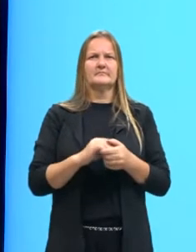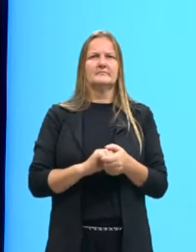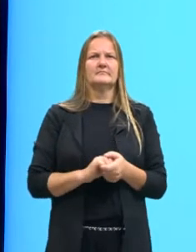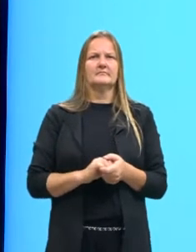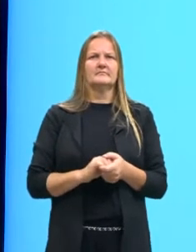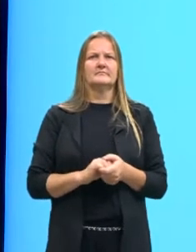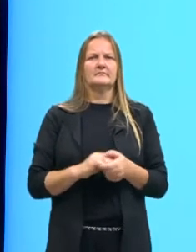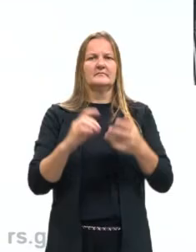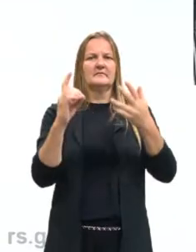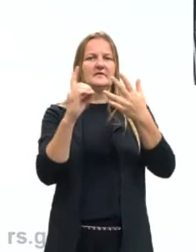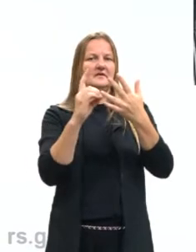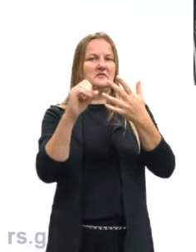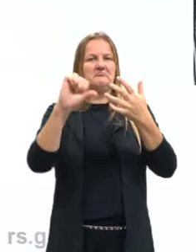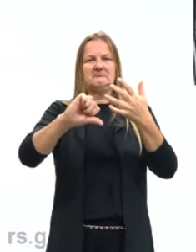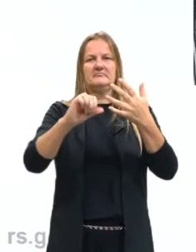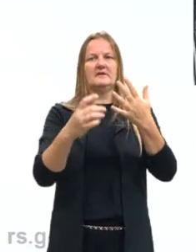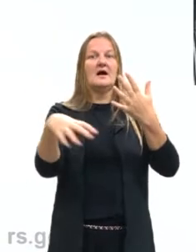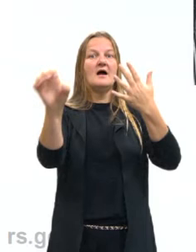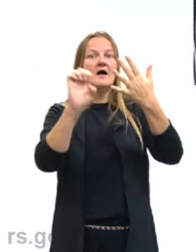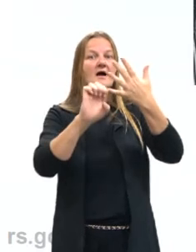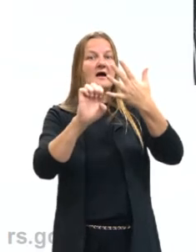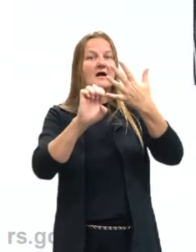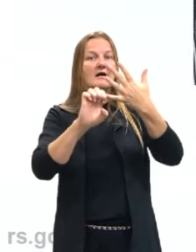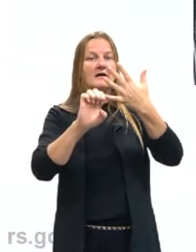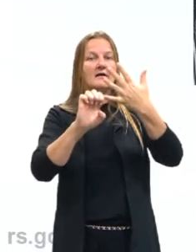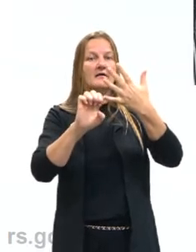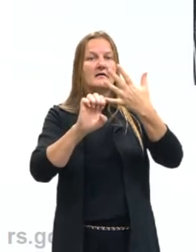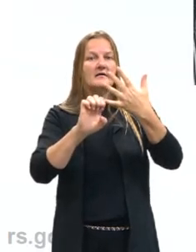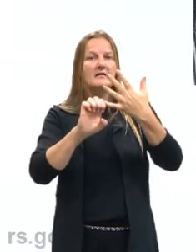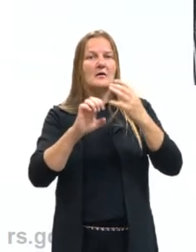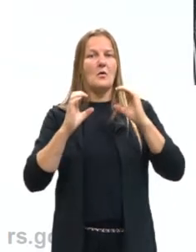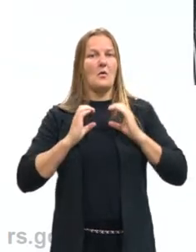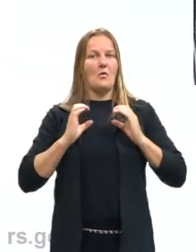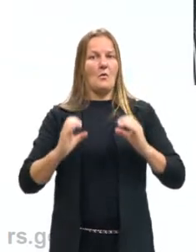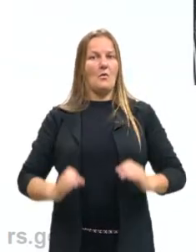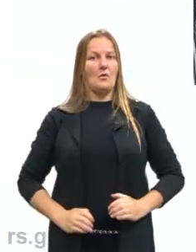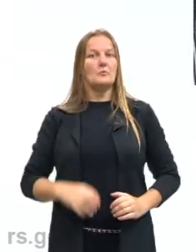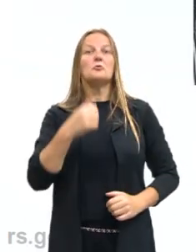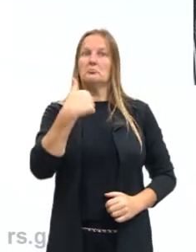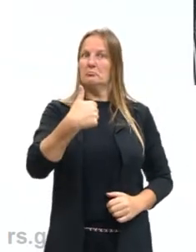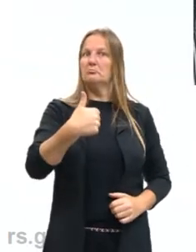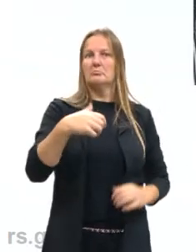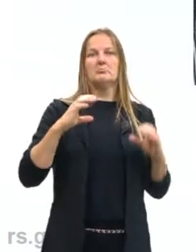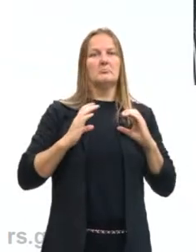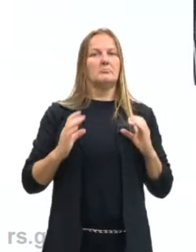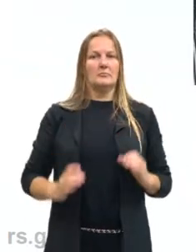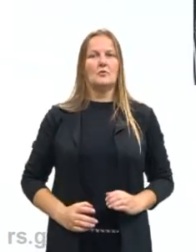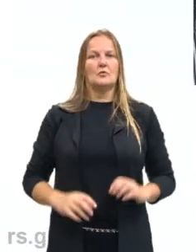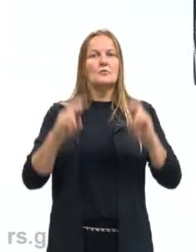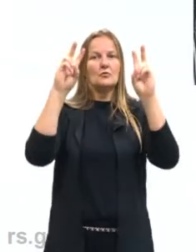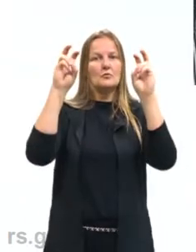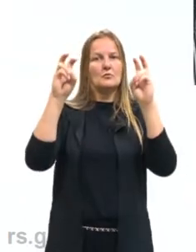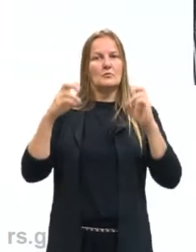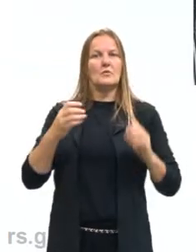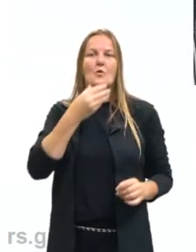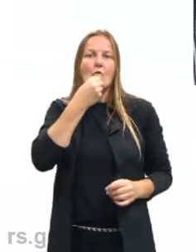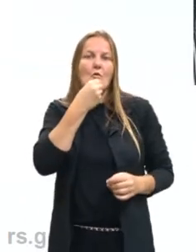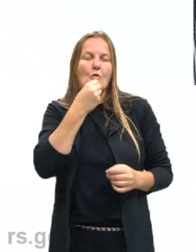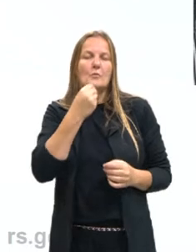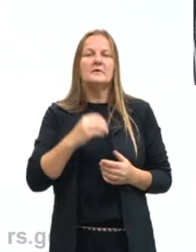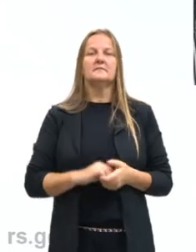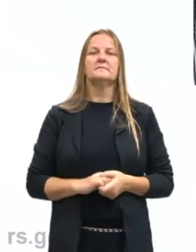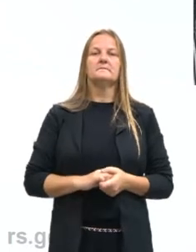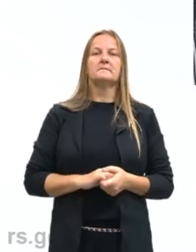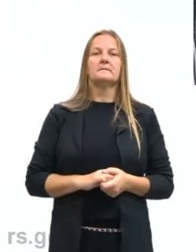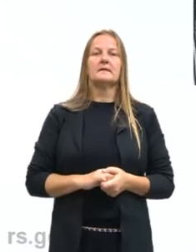alternativa D. Agora, alternativa E. Do corpo, sim, do corpo, fala do corpo, do corpo masculino, sobretudo.